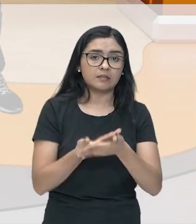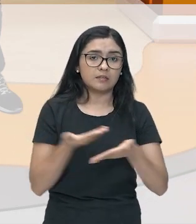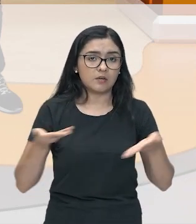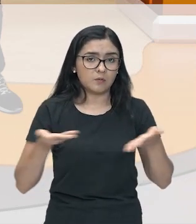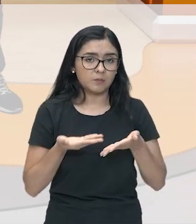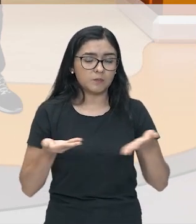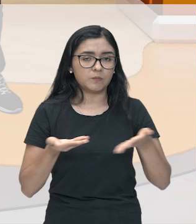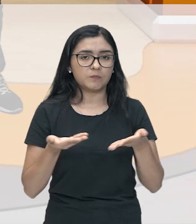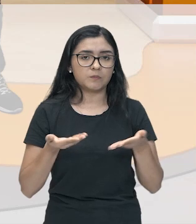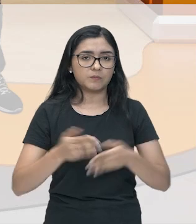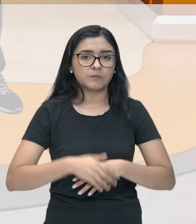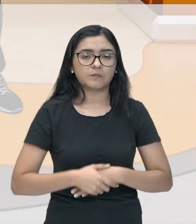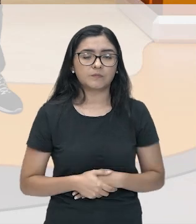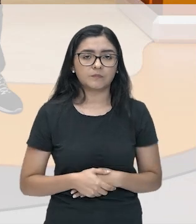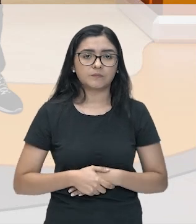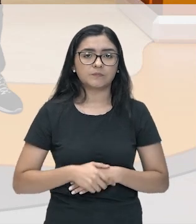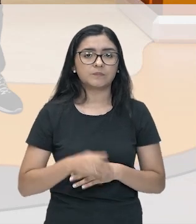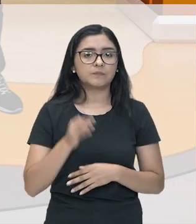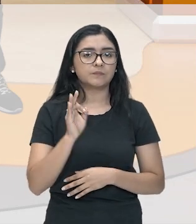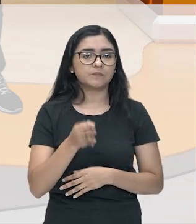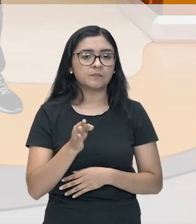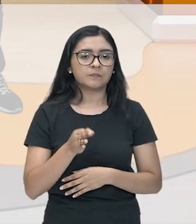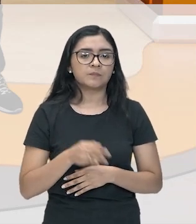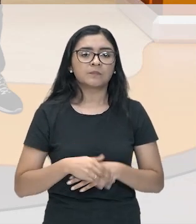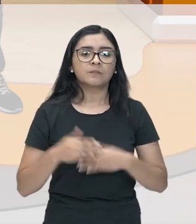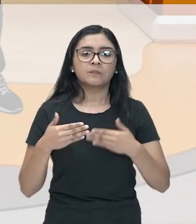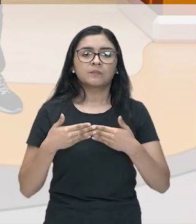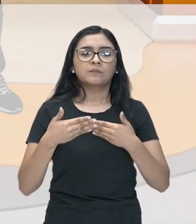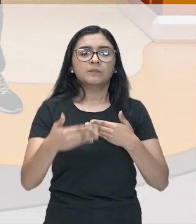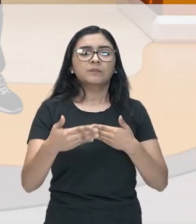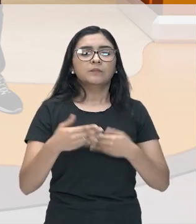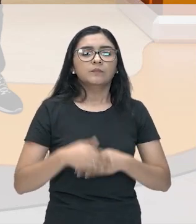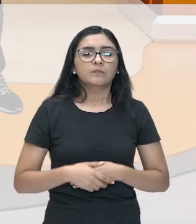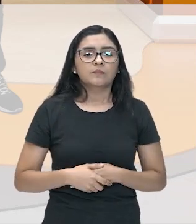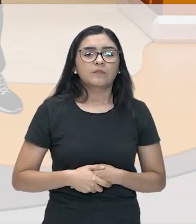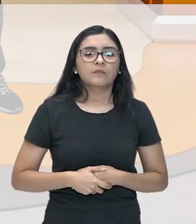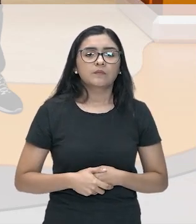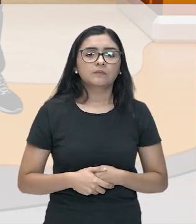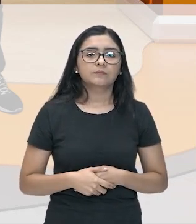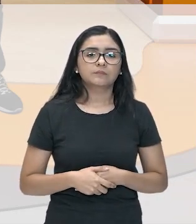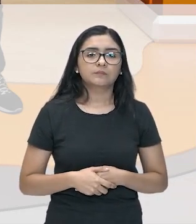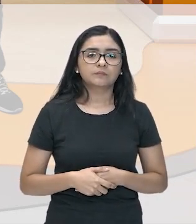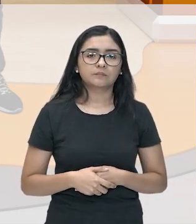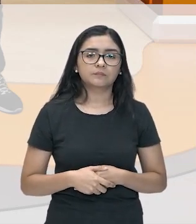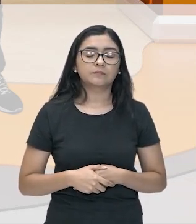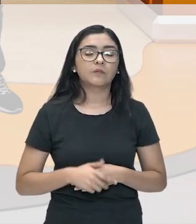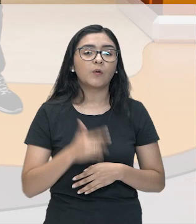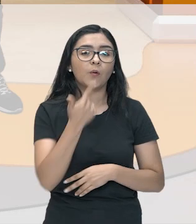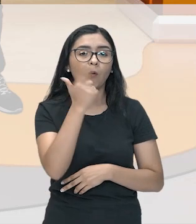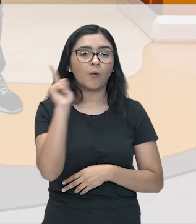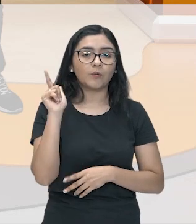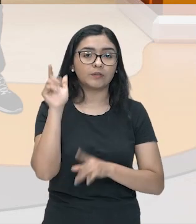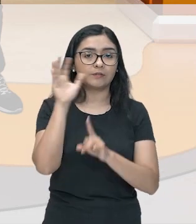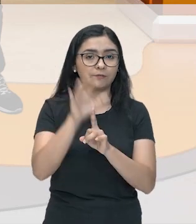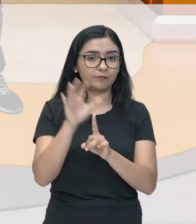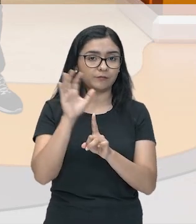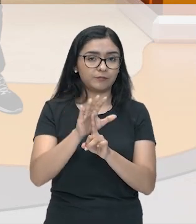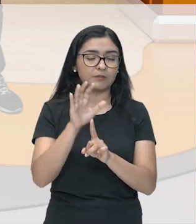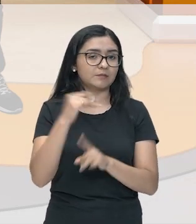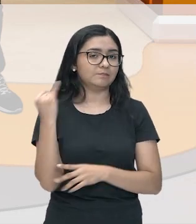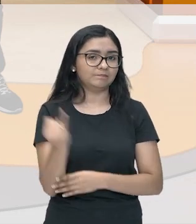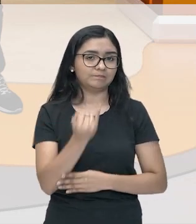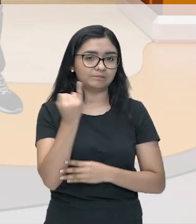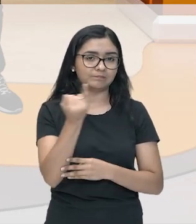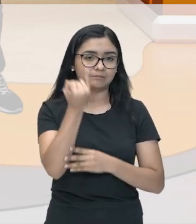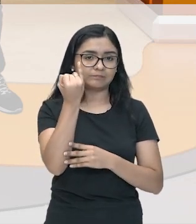atuais. Certo? Continuando, olha só, nós vamos ver aí uma outra influência grande